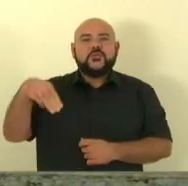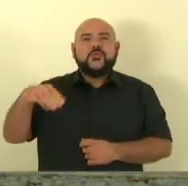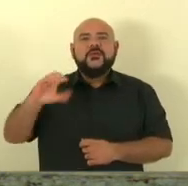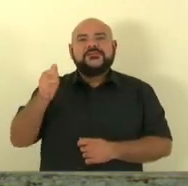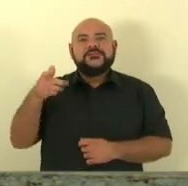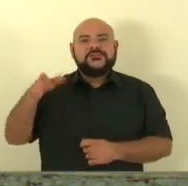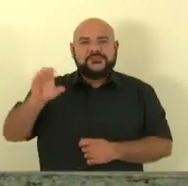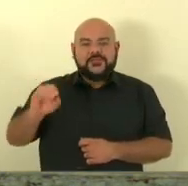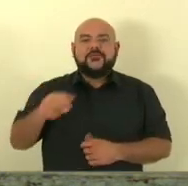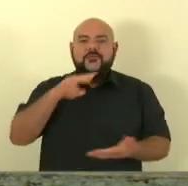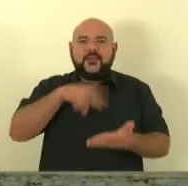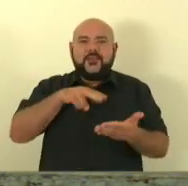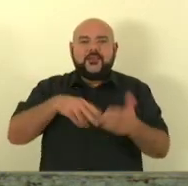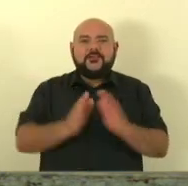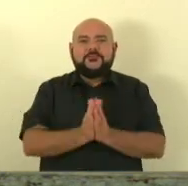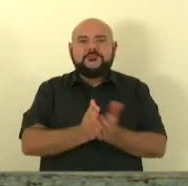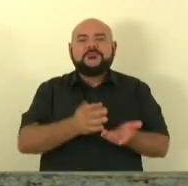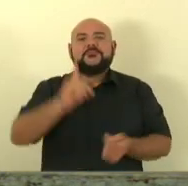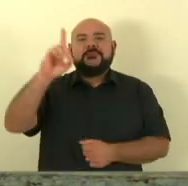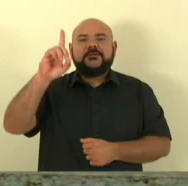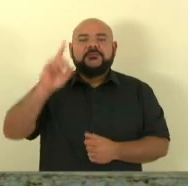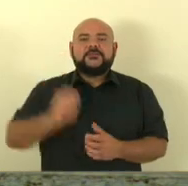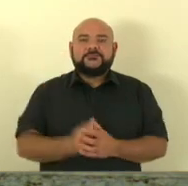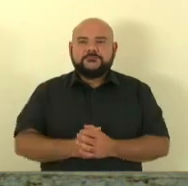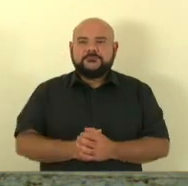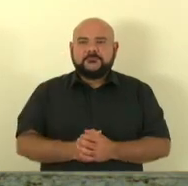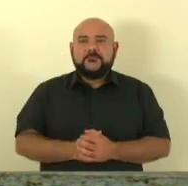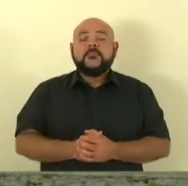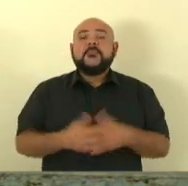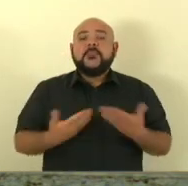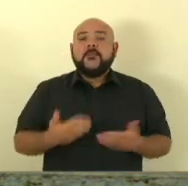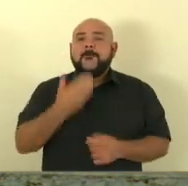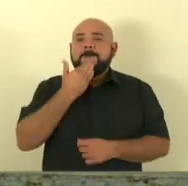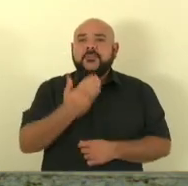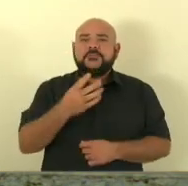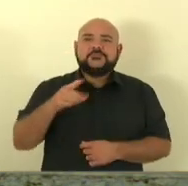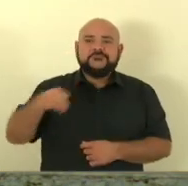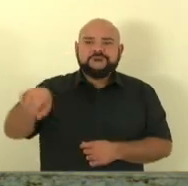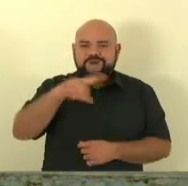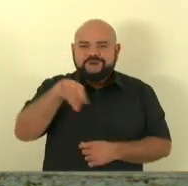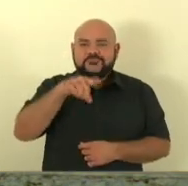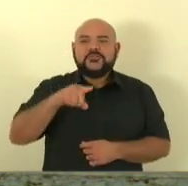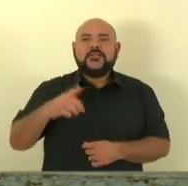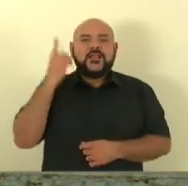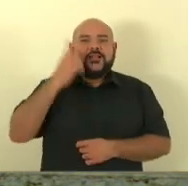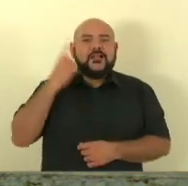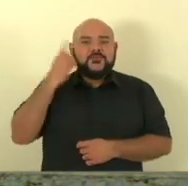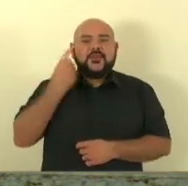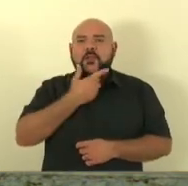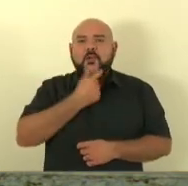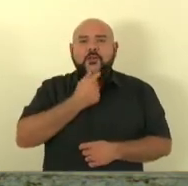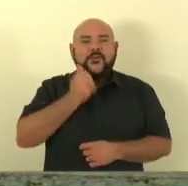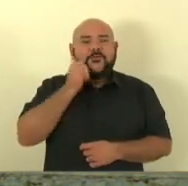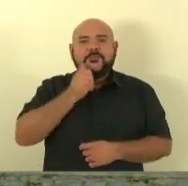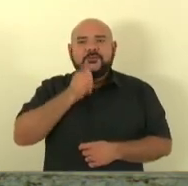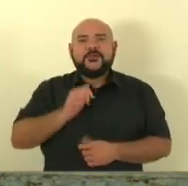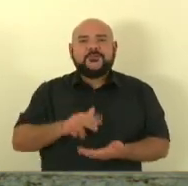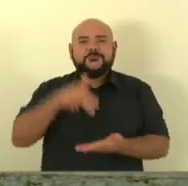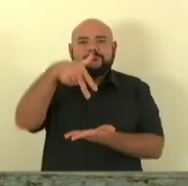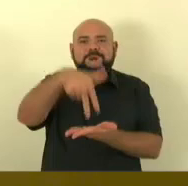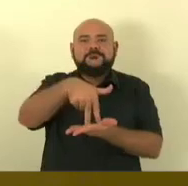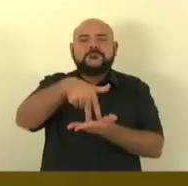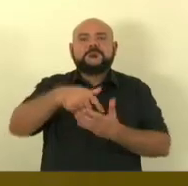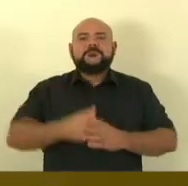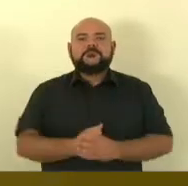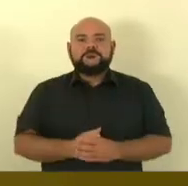leitura de um versículo da Bíblia. E para tanto, eu solicito a todos os senhores deputados e deputadas que se coloquem de pé em sinal de